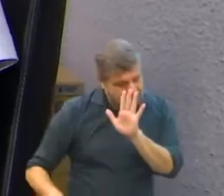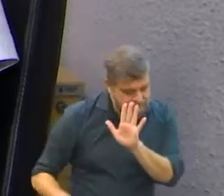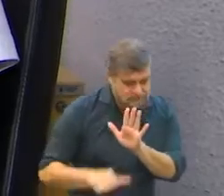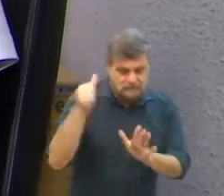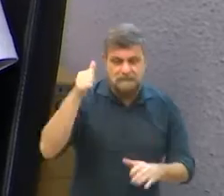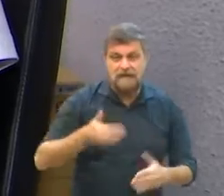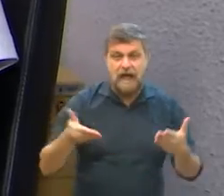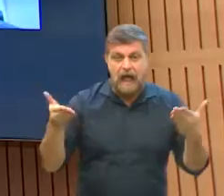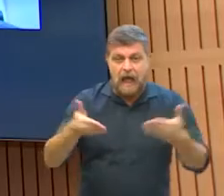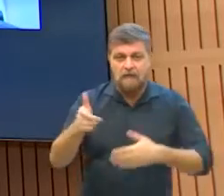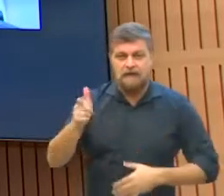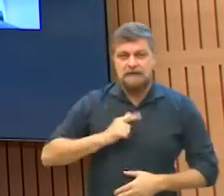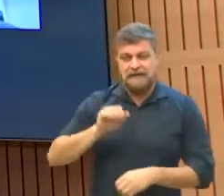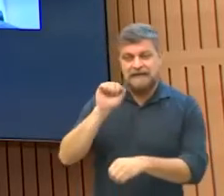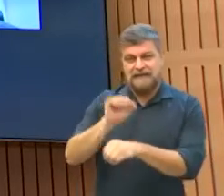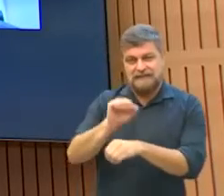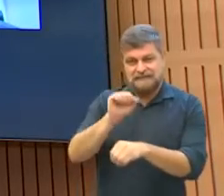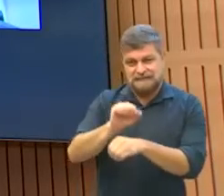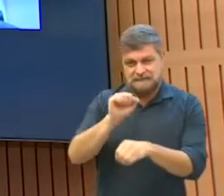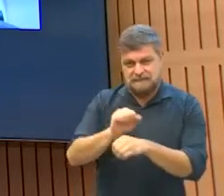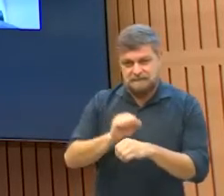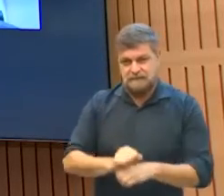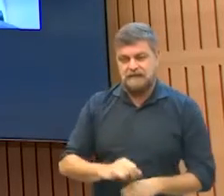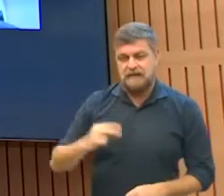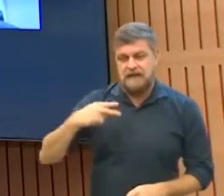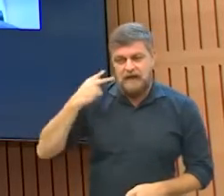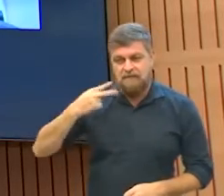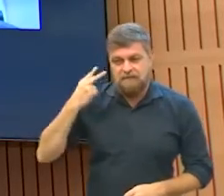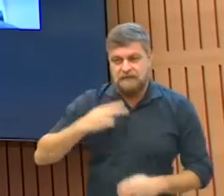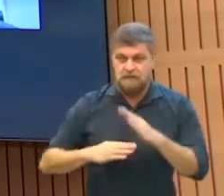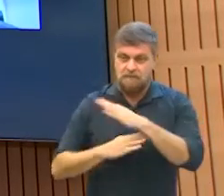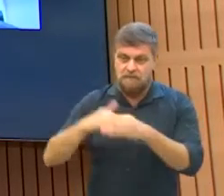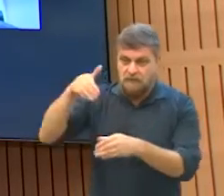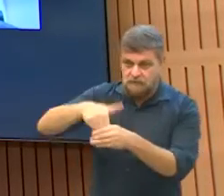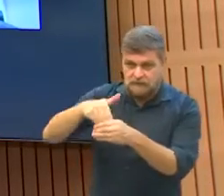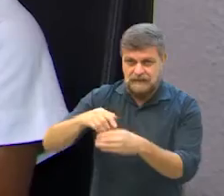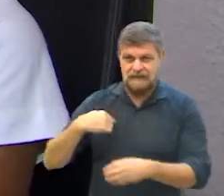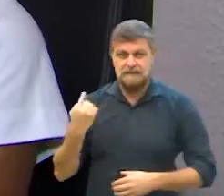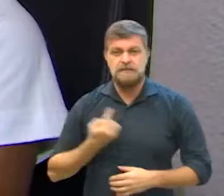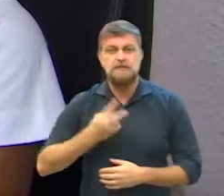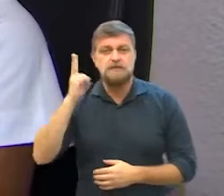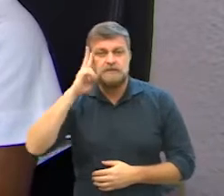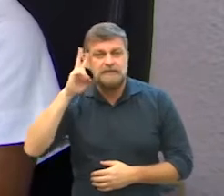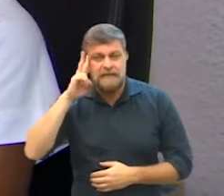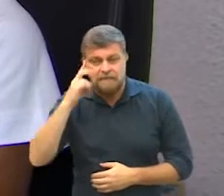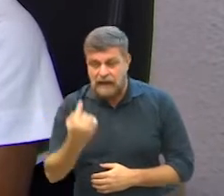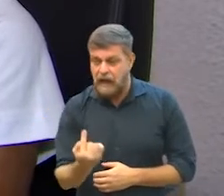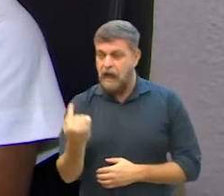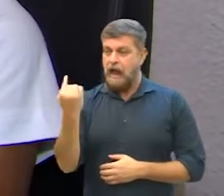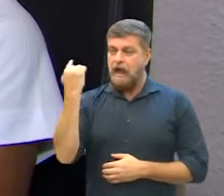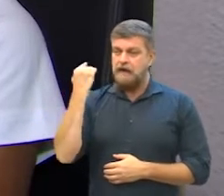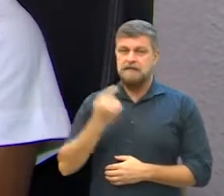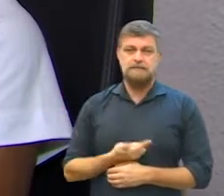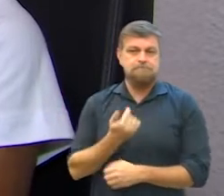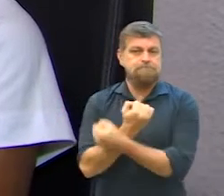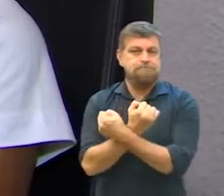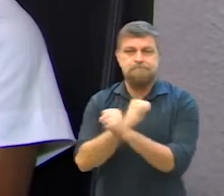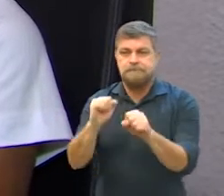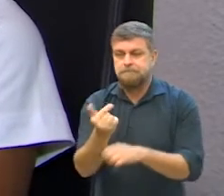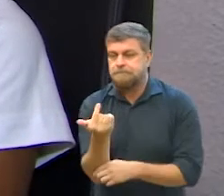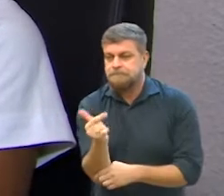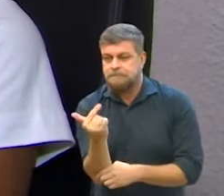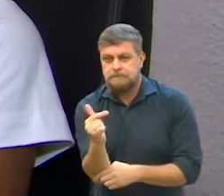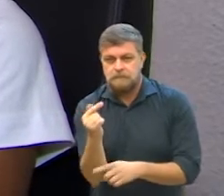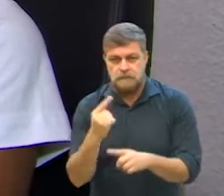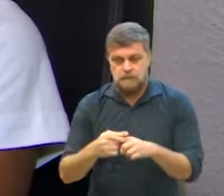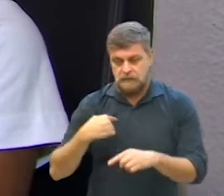Campinas é inédita e agora aguarda a devolutiva dos demais membros da casa. Se a gente lembrar da legislatura passada isso nem era